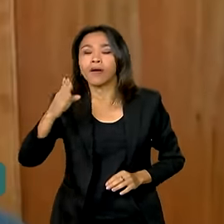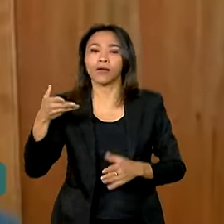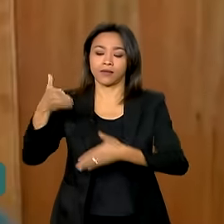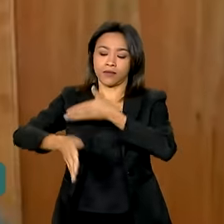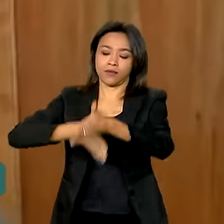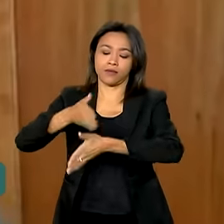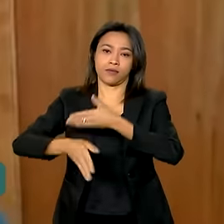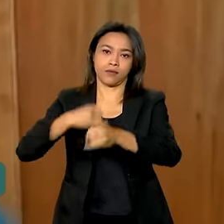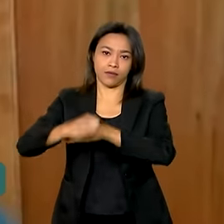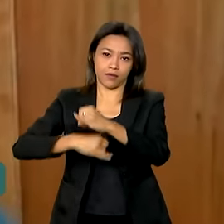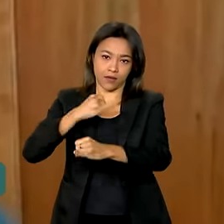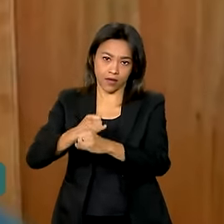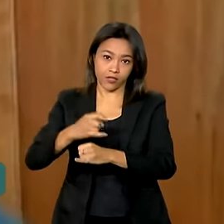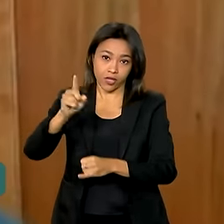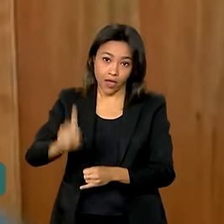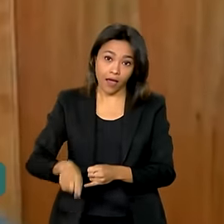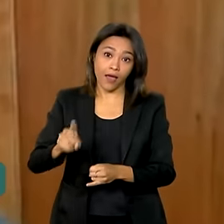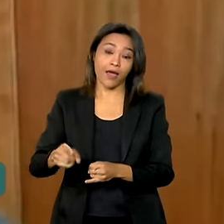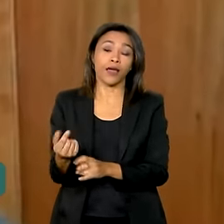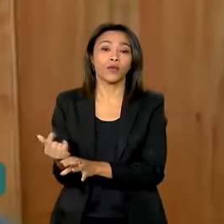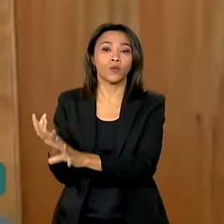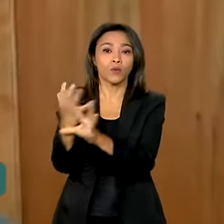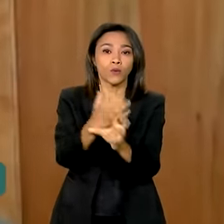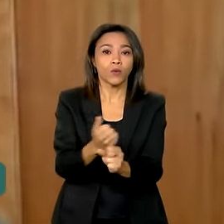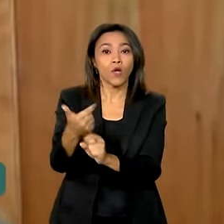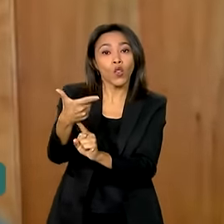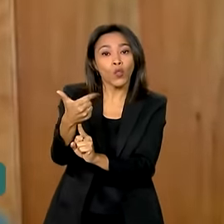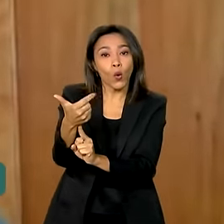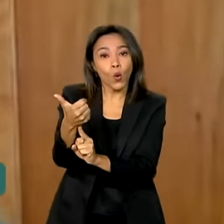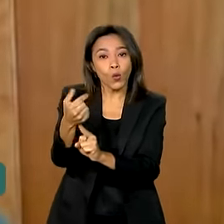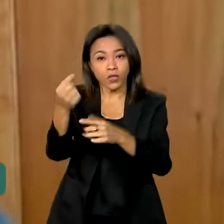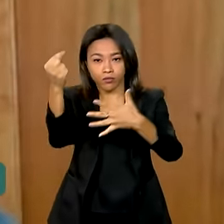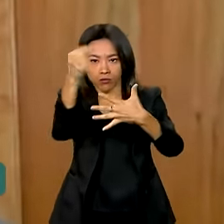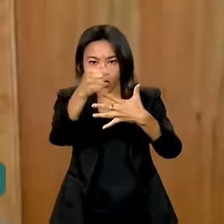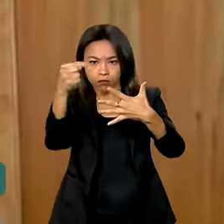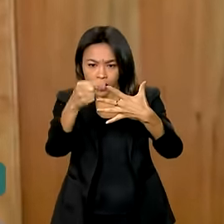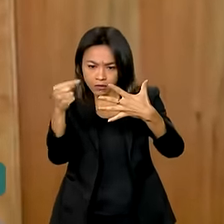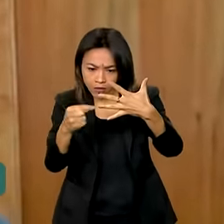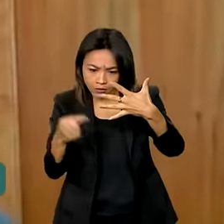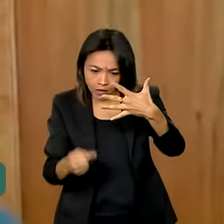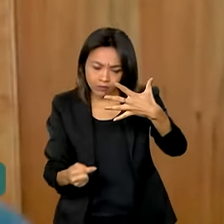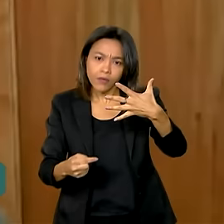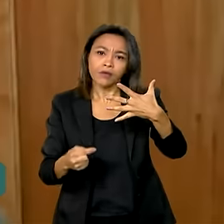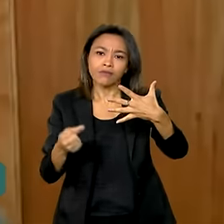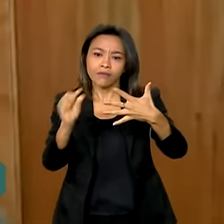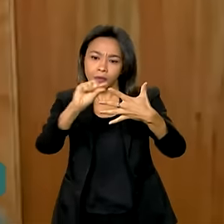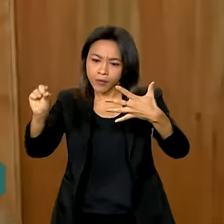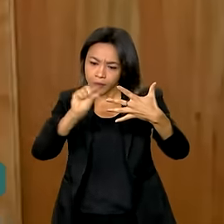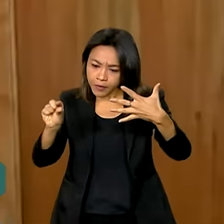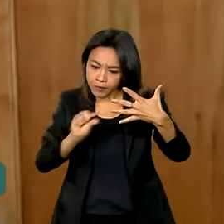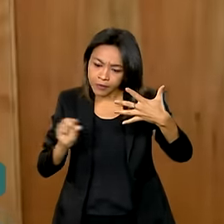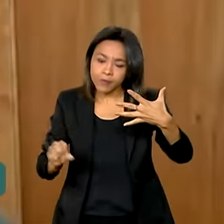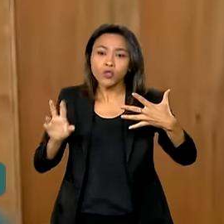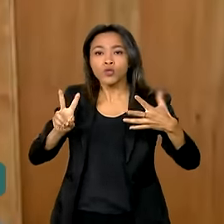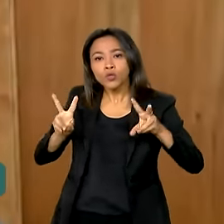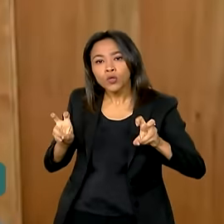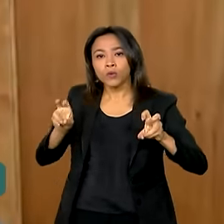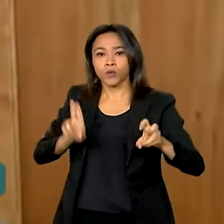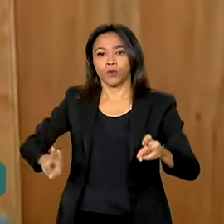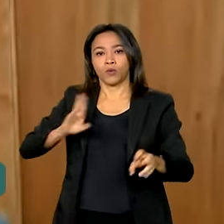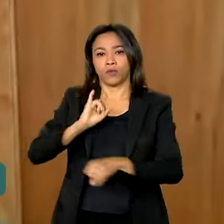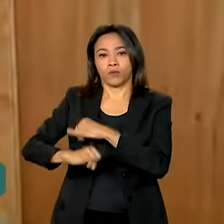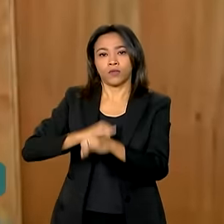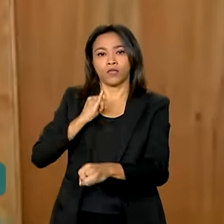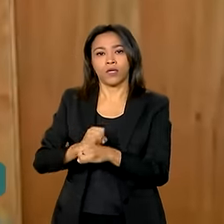São investigados 12 tópicos, 12 itens de uso da internet. Em 2023, as